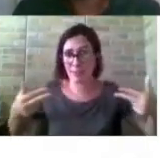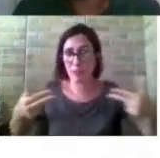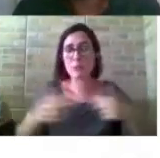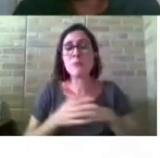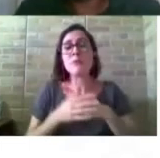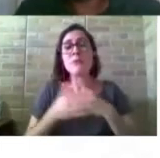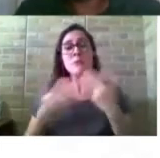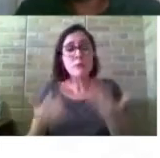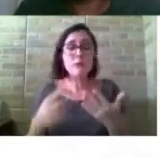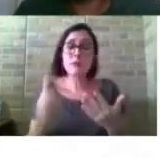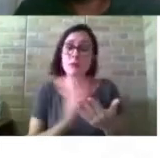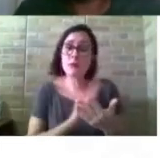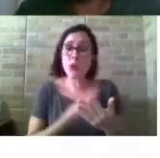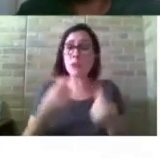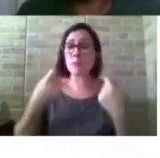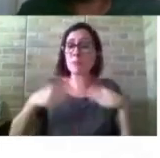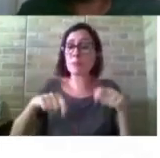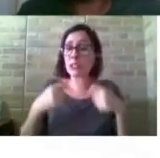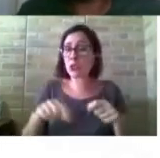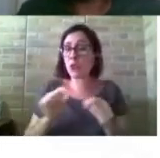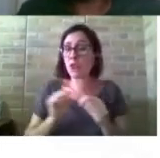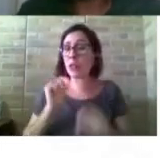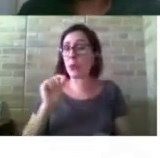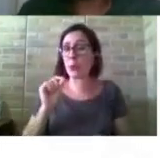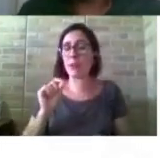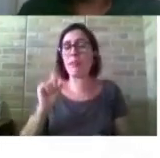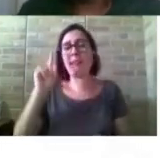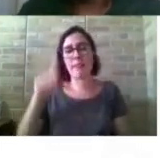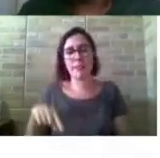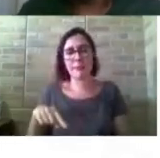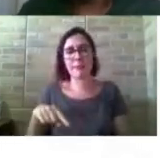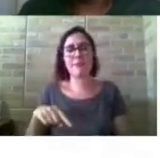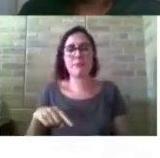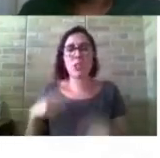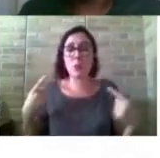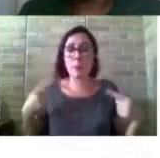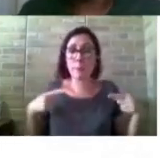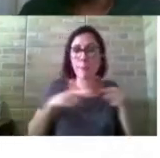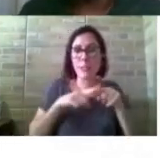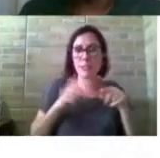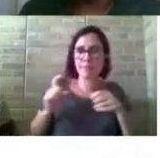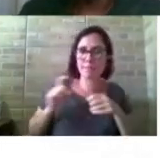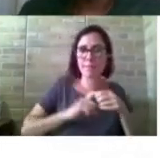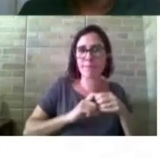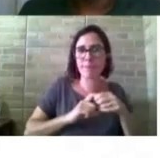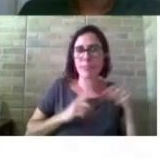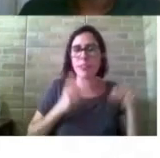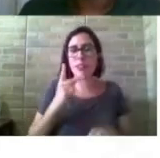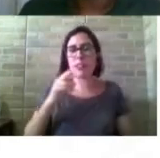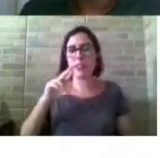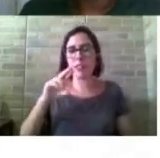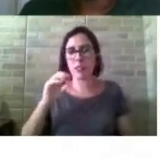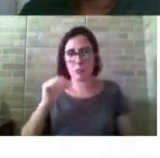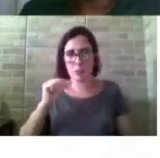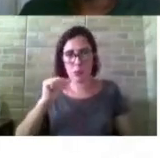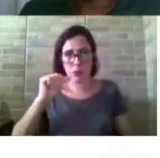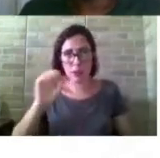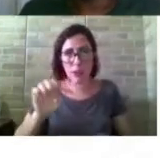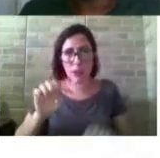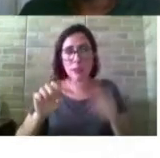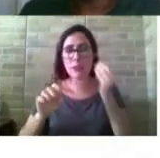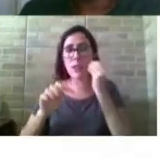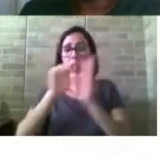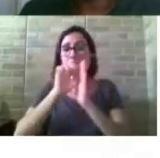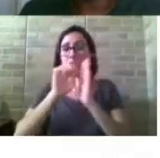isso, a gente precisou lançar um parceria com a Proreitoria de Graduação, Prograde, lançamos um edital para a seleção de